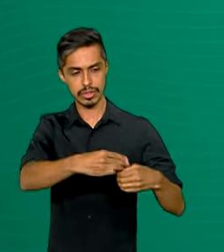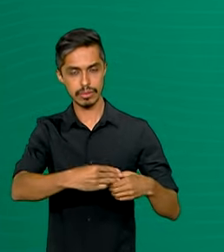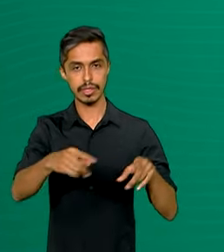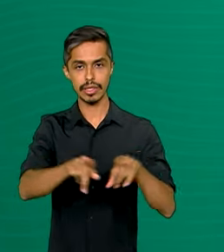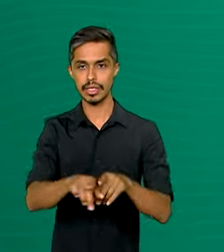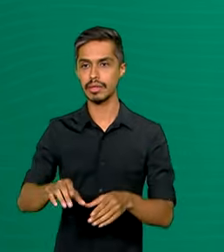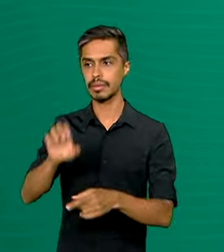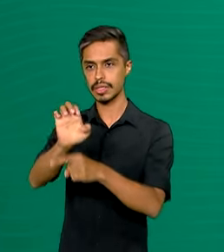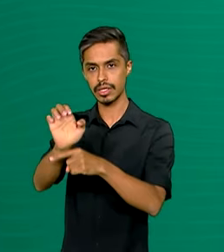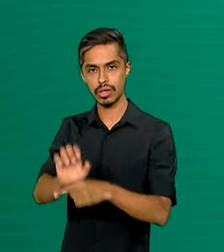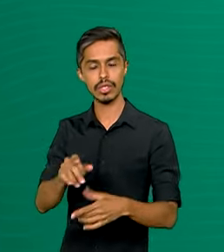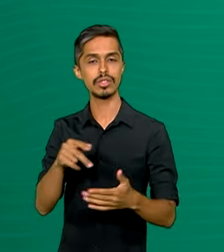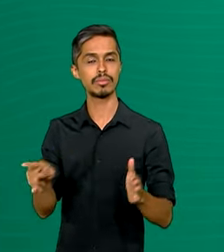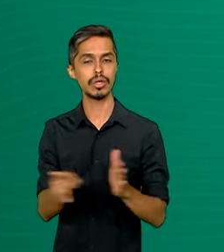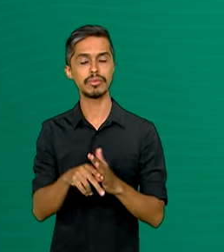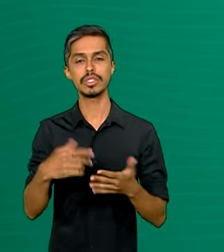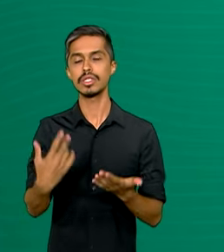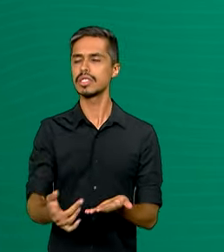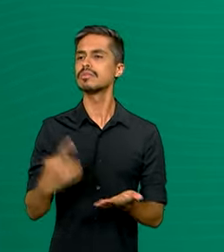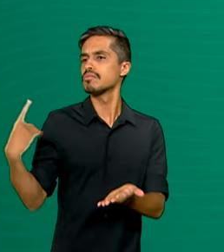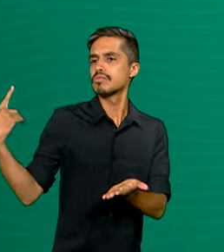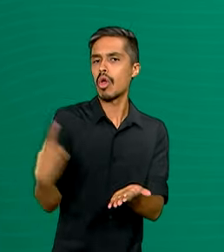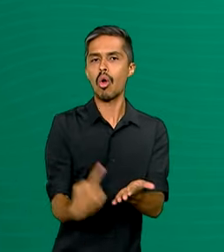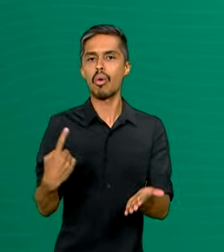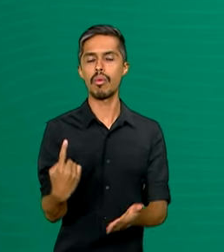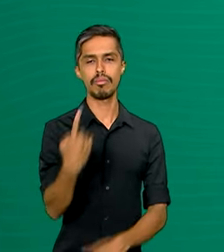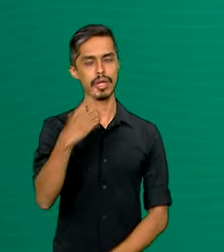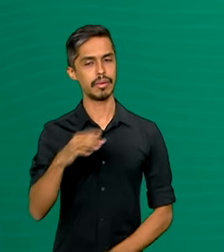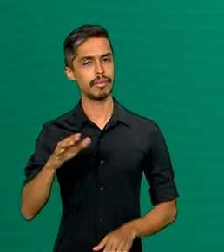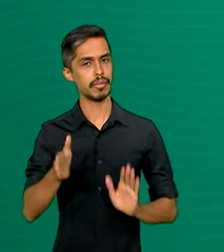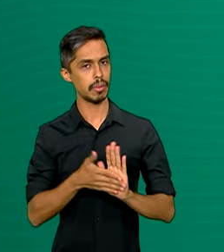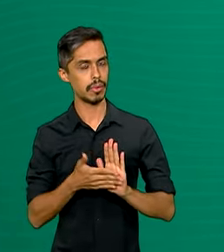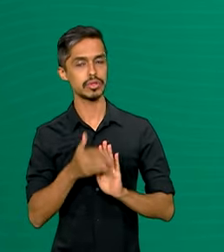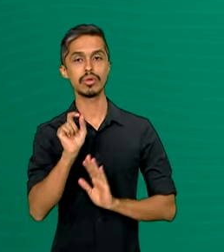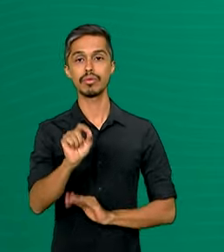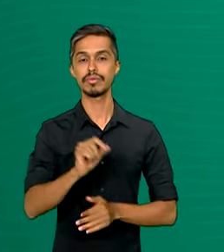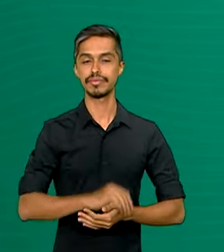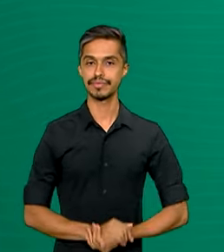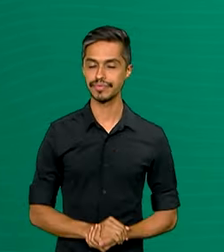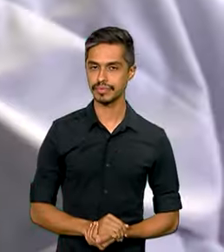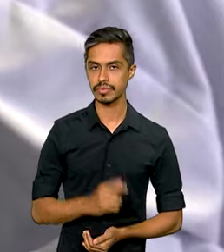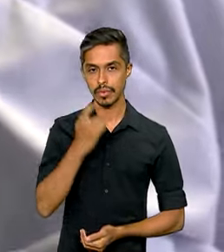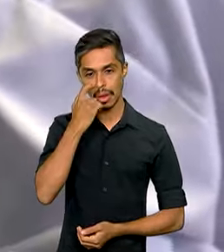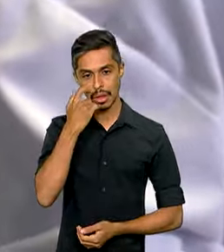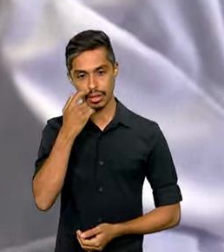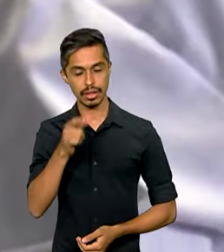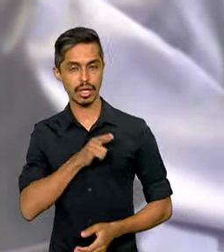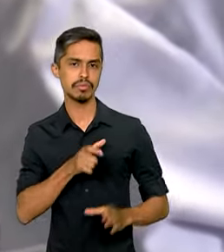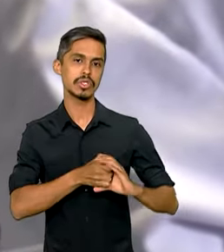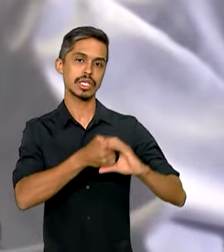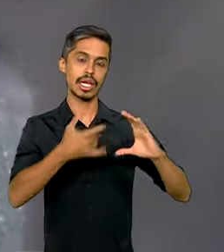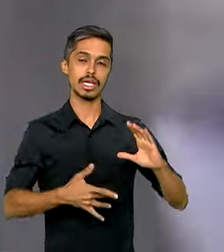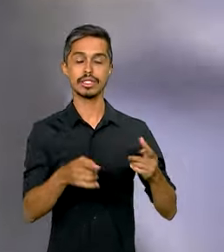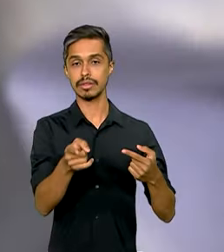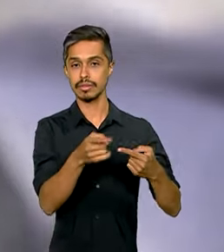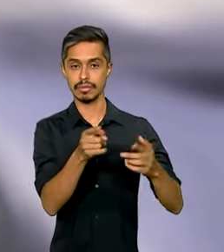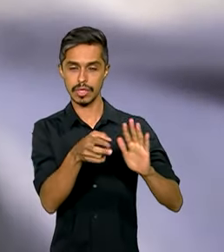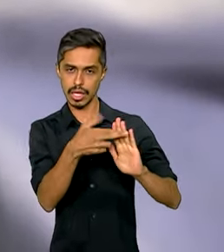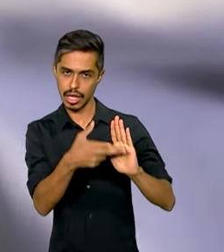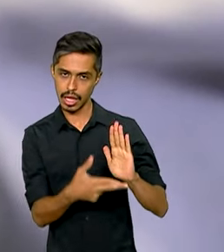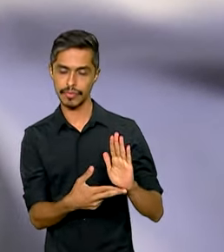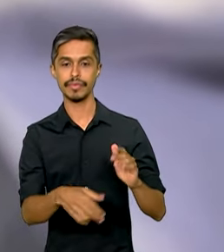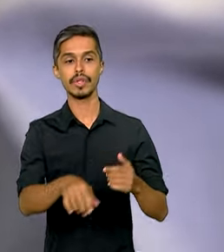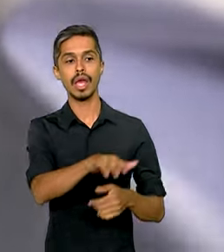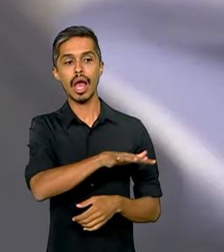acordaram uma proposta para esta vacinação. Teremos como critérios aquelas